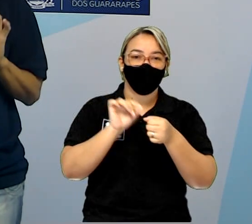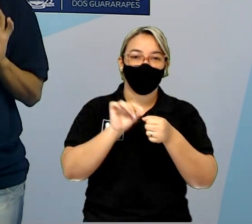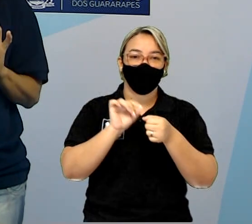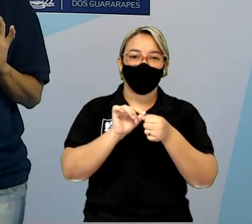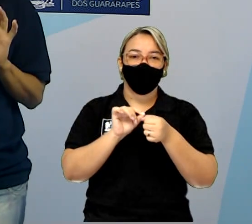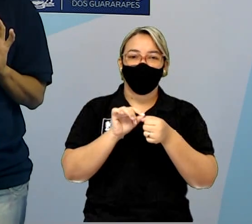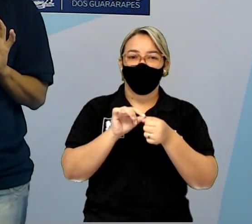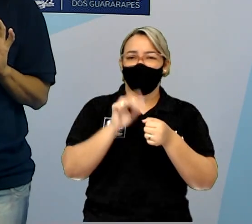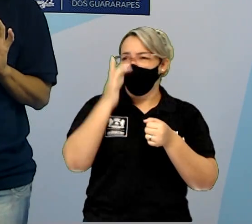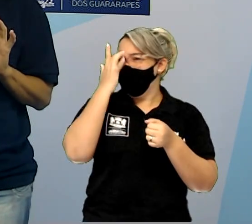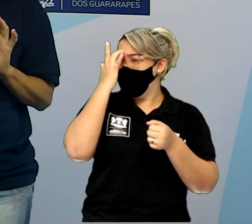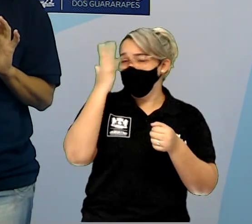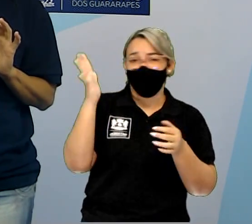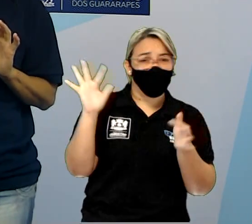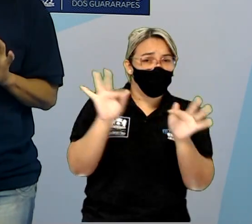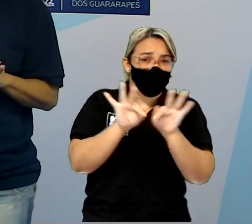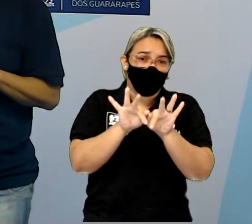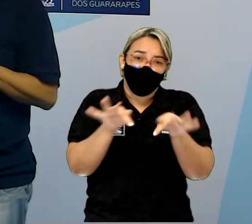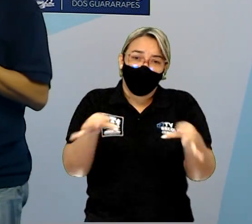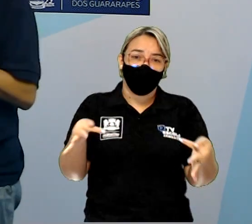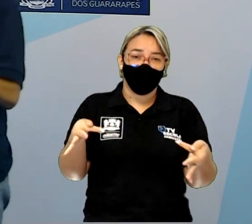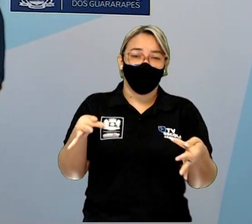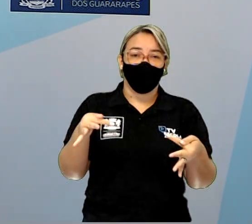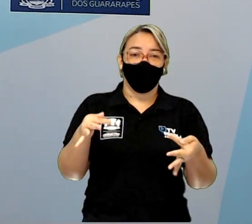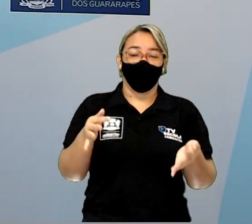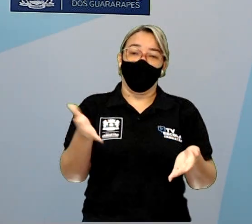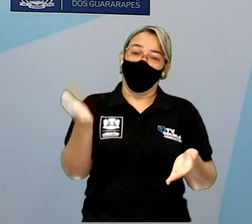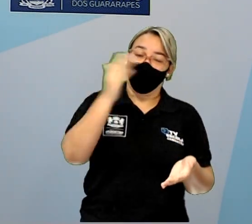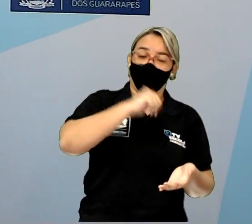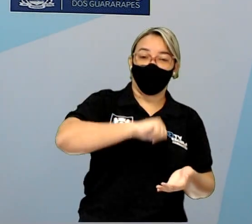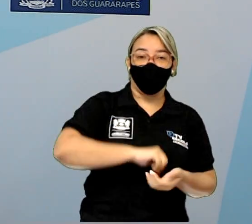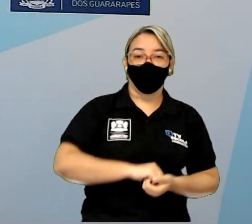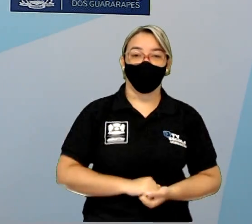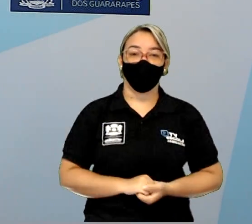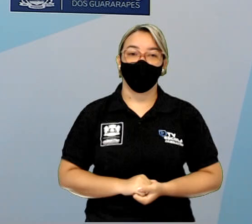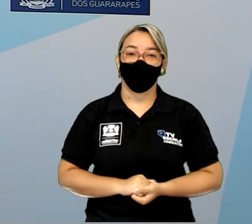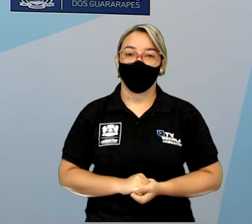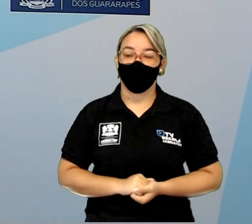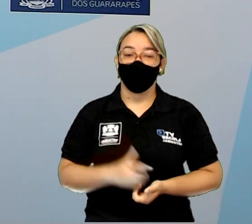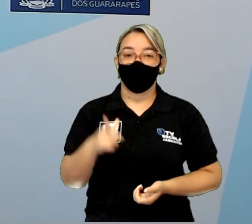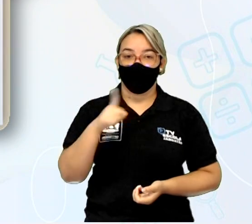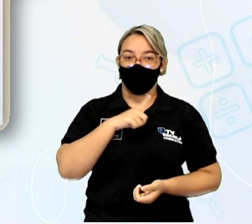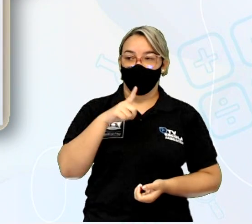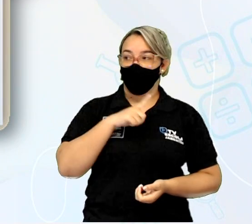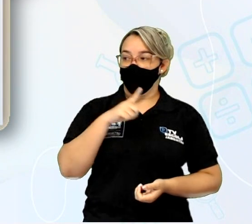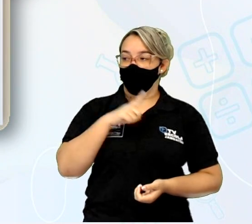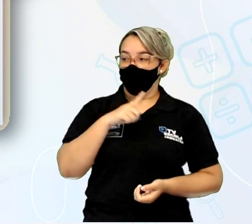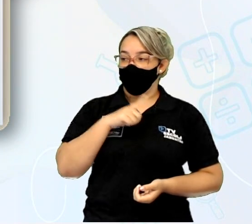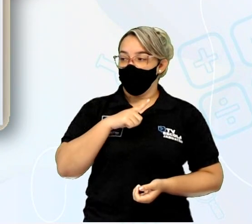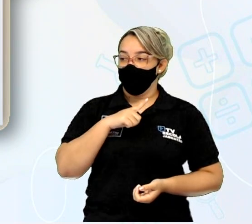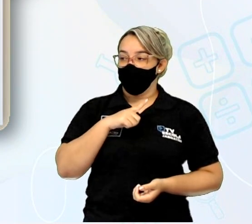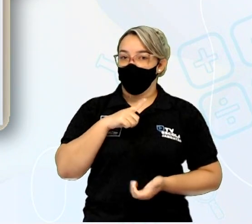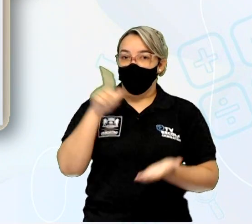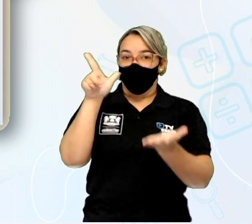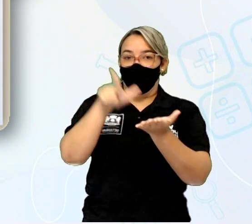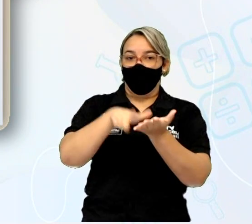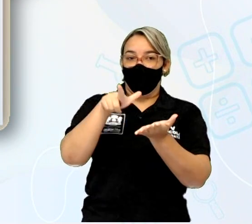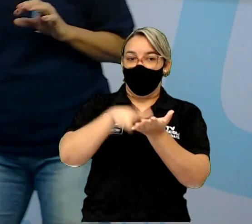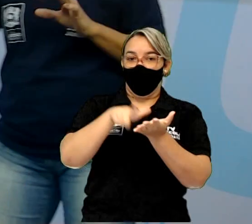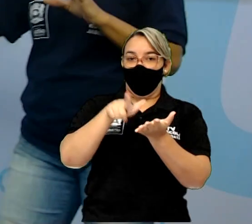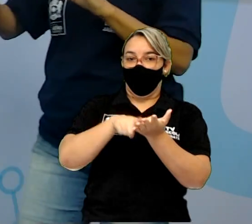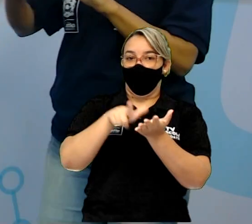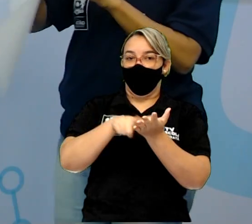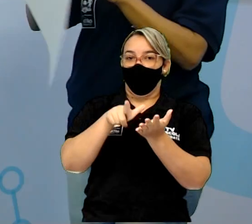que é muito simples de fazer. Então, vamos lá. Nós temos aqui uma folha de